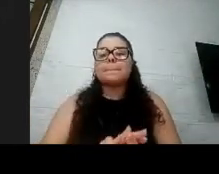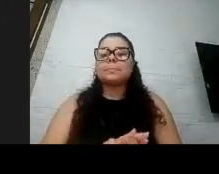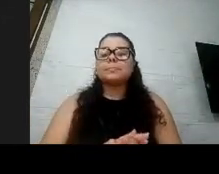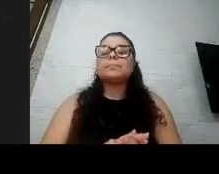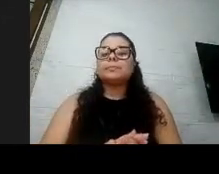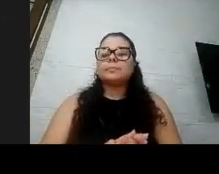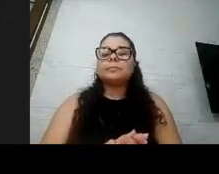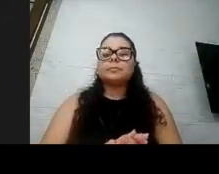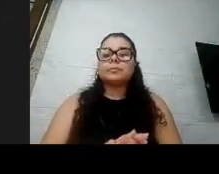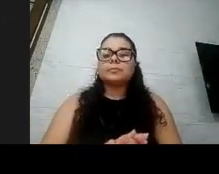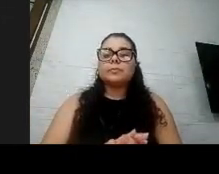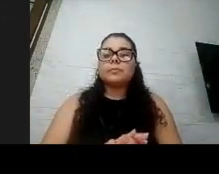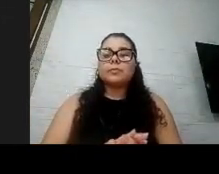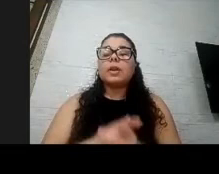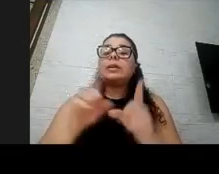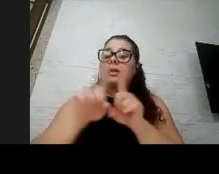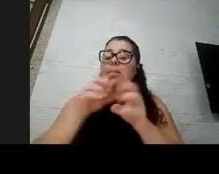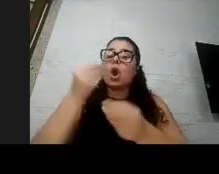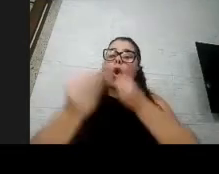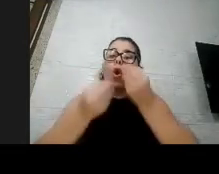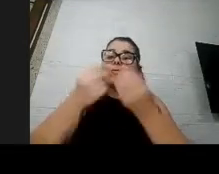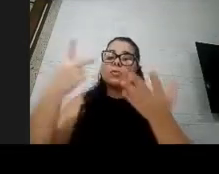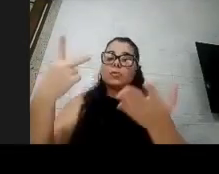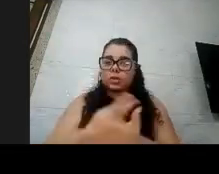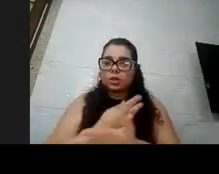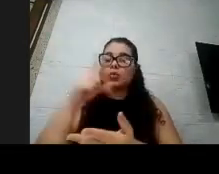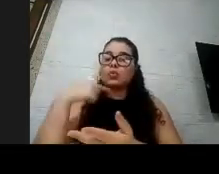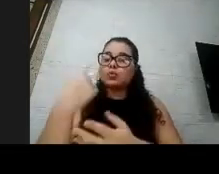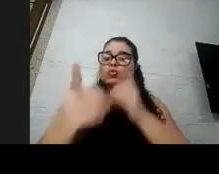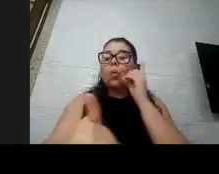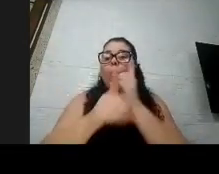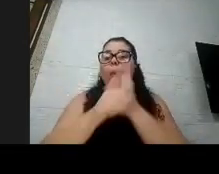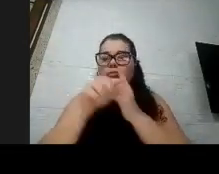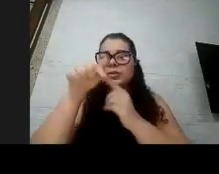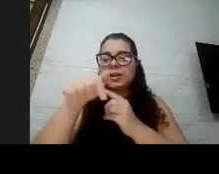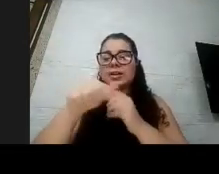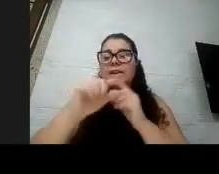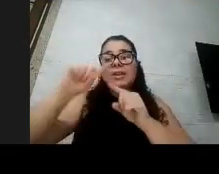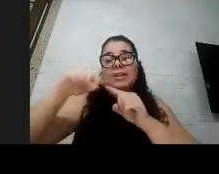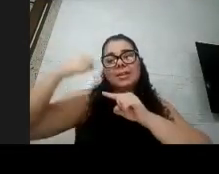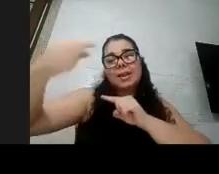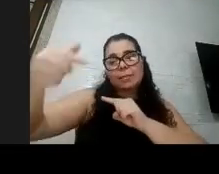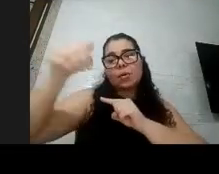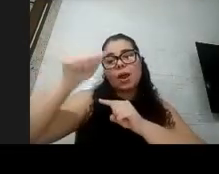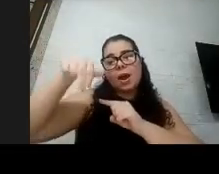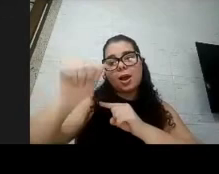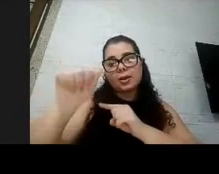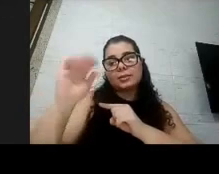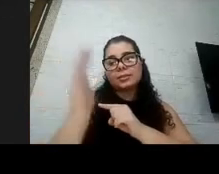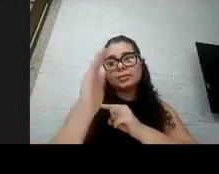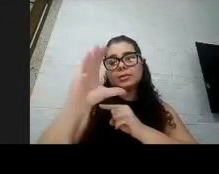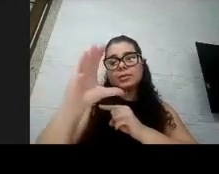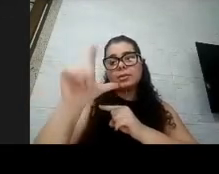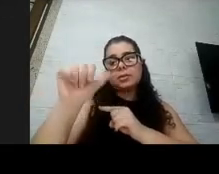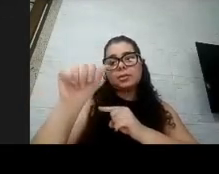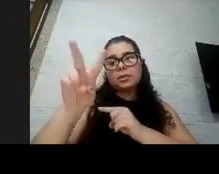E aqui os nossos encontros. E depois a gente passa a palavra para a Ana Cláudia, que vai contar para a